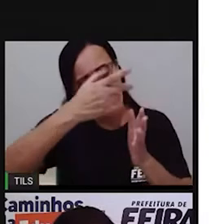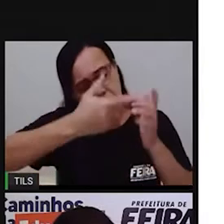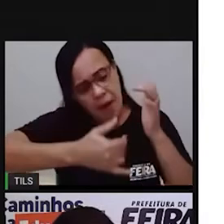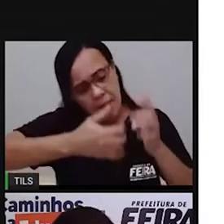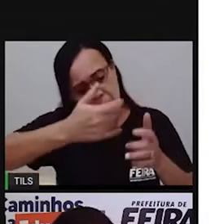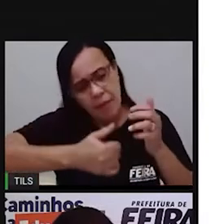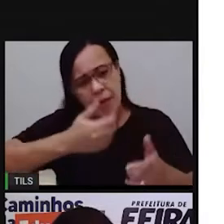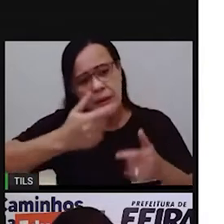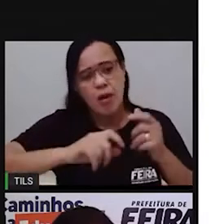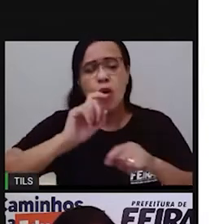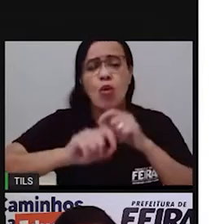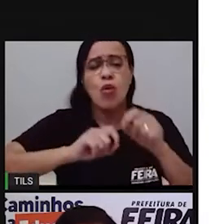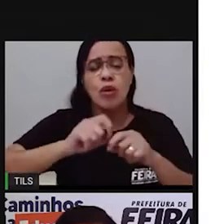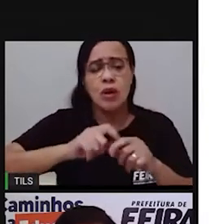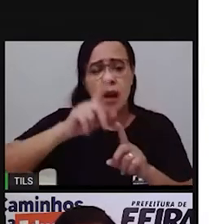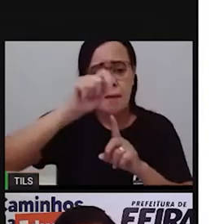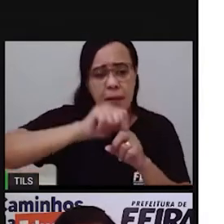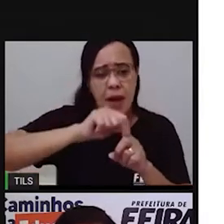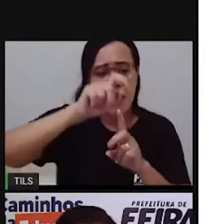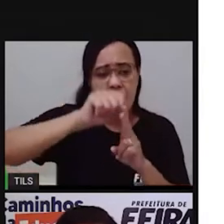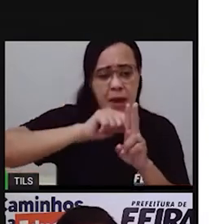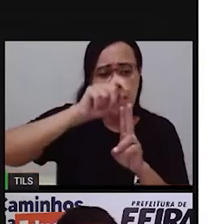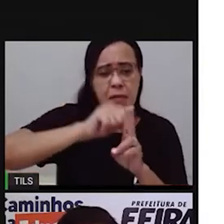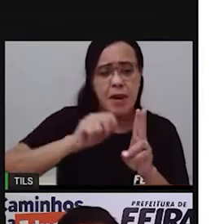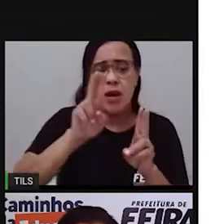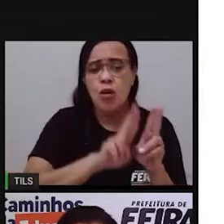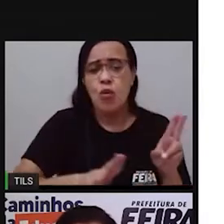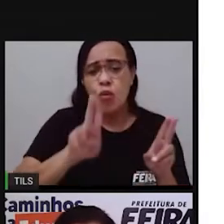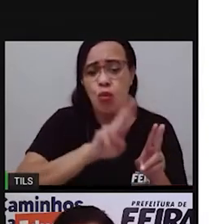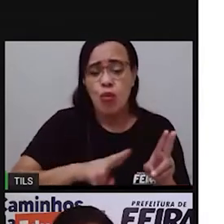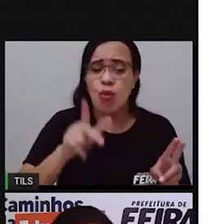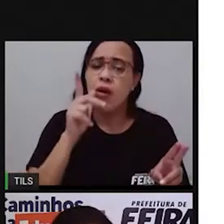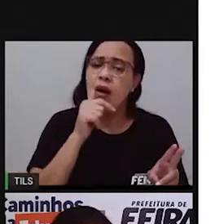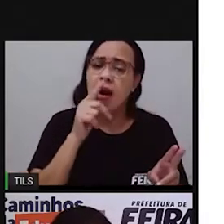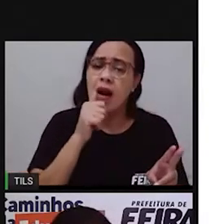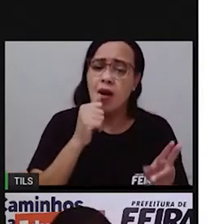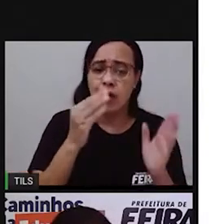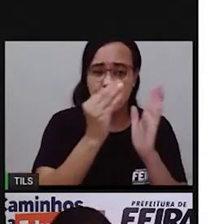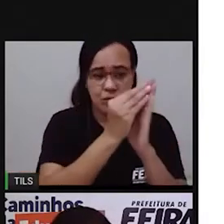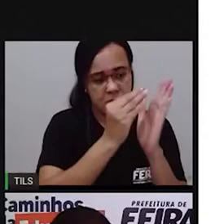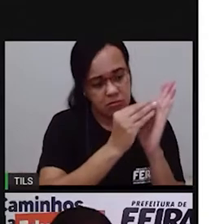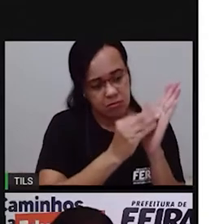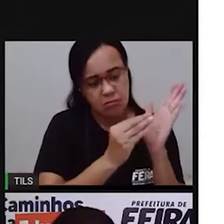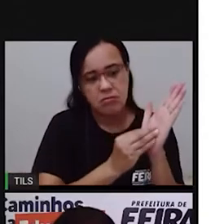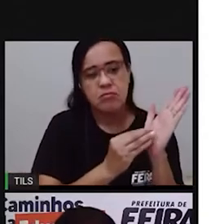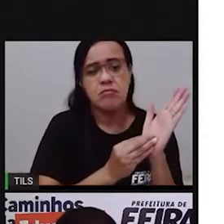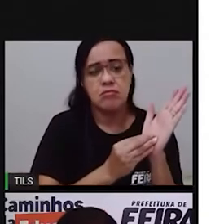é o consumo mensal que aquela família fez de água.